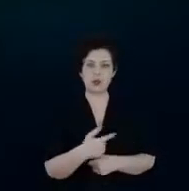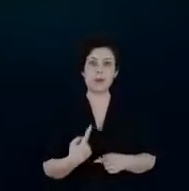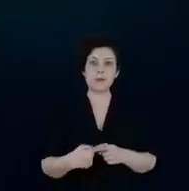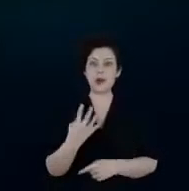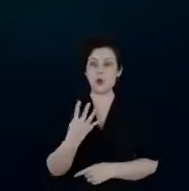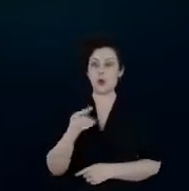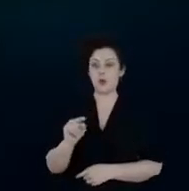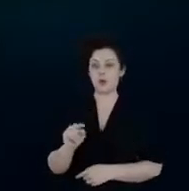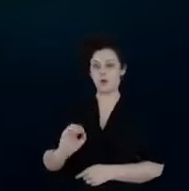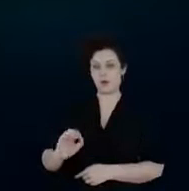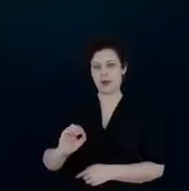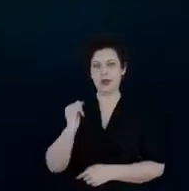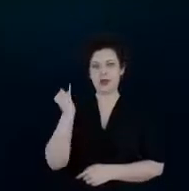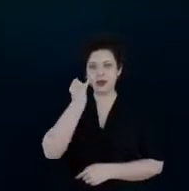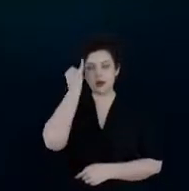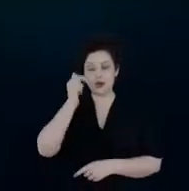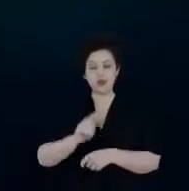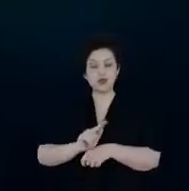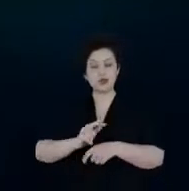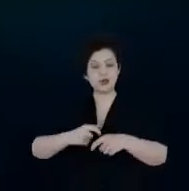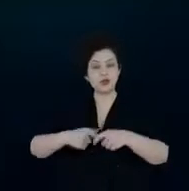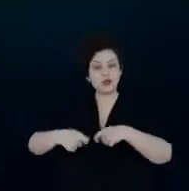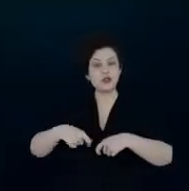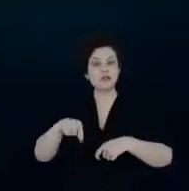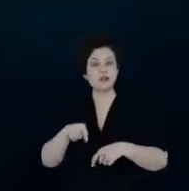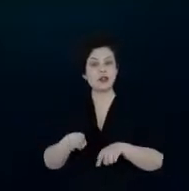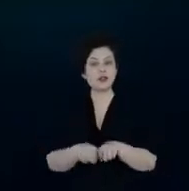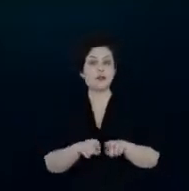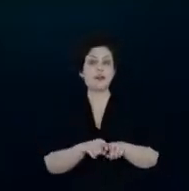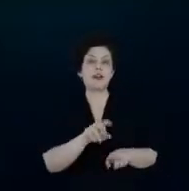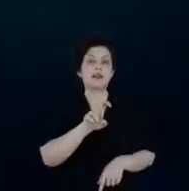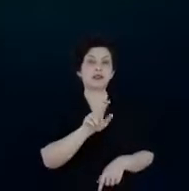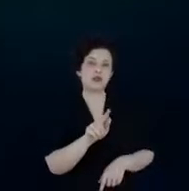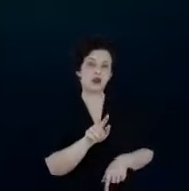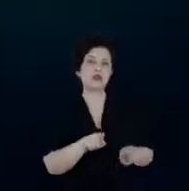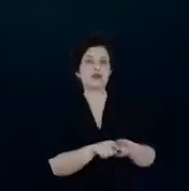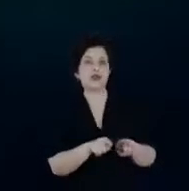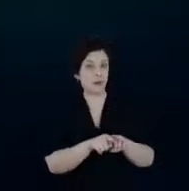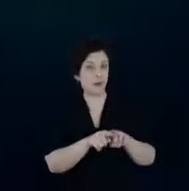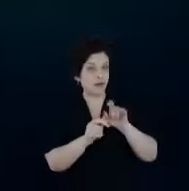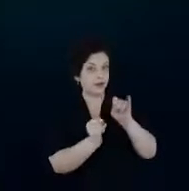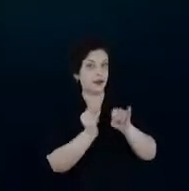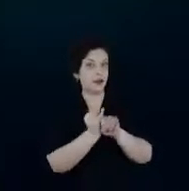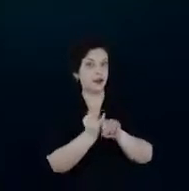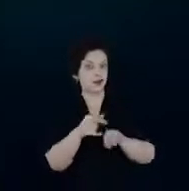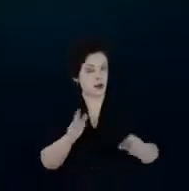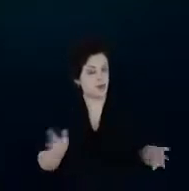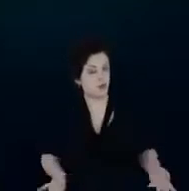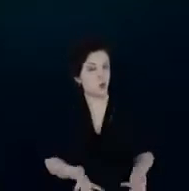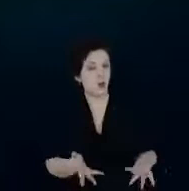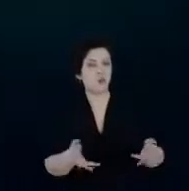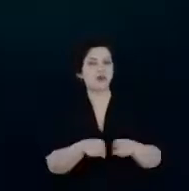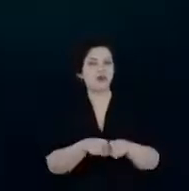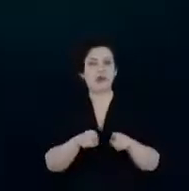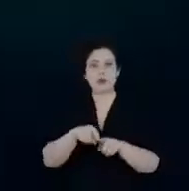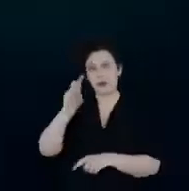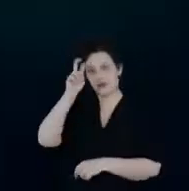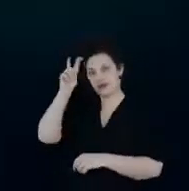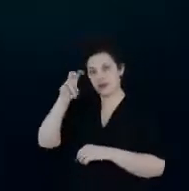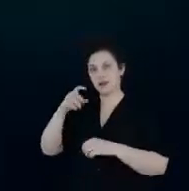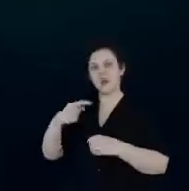.0 é relevante para a gestão de energia o 5G vai vir impulsionar isso e a questão das smart cities também